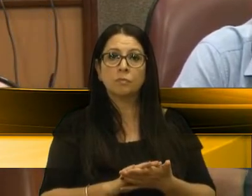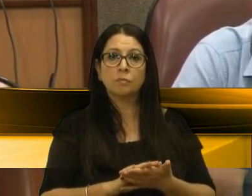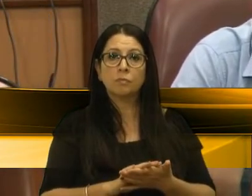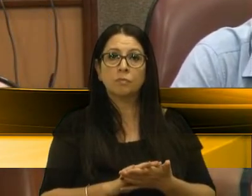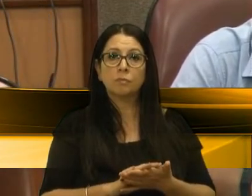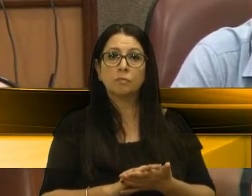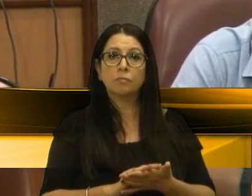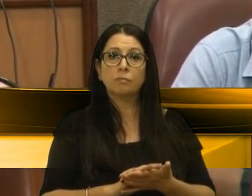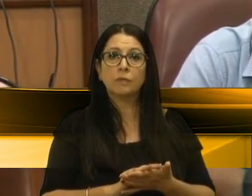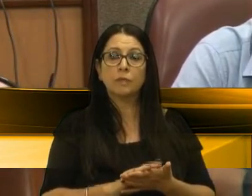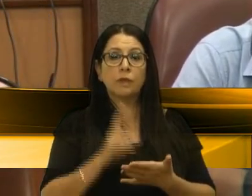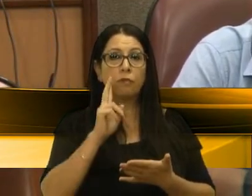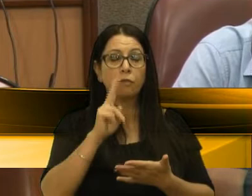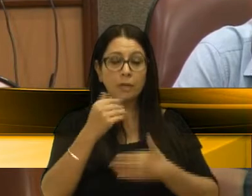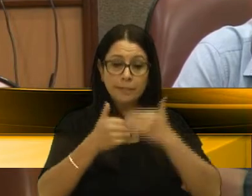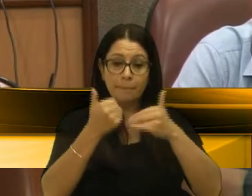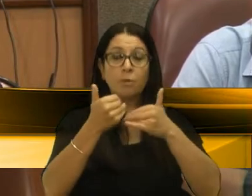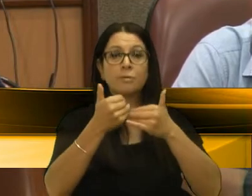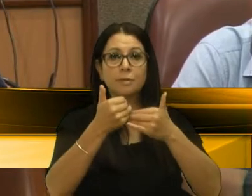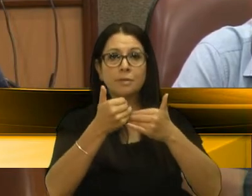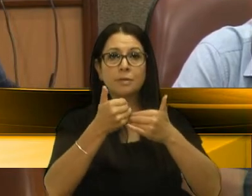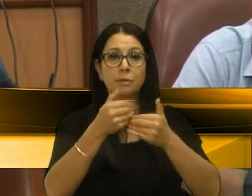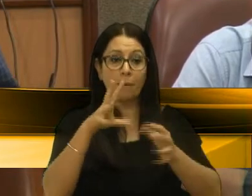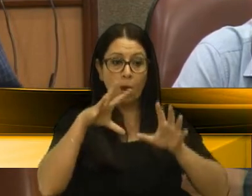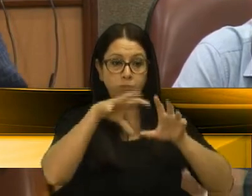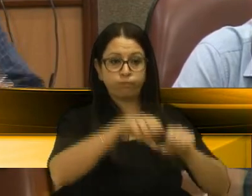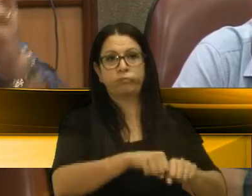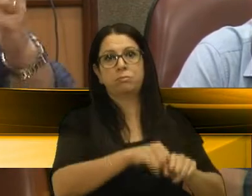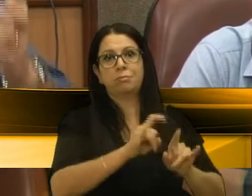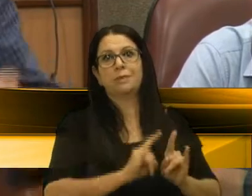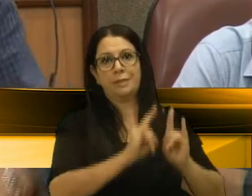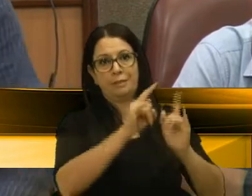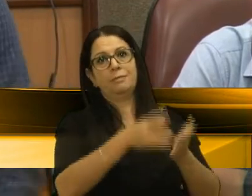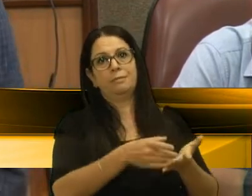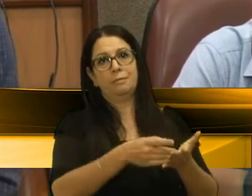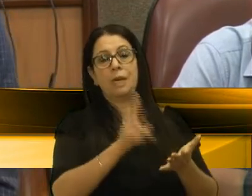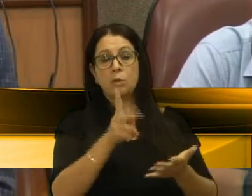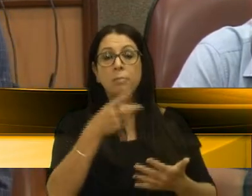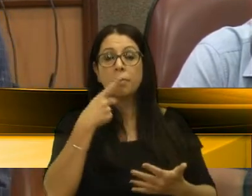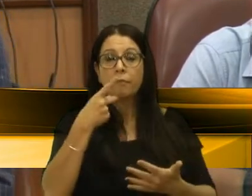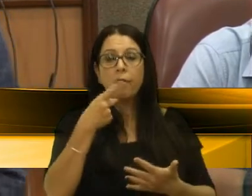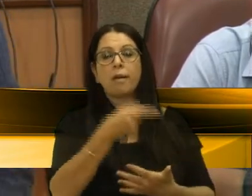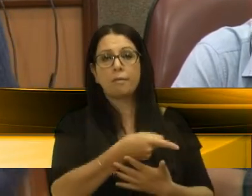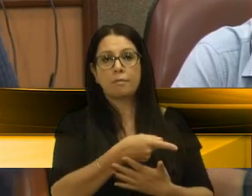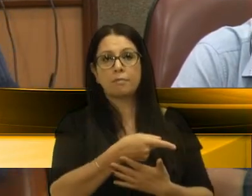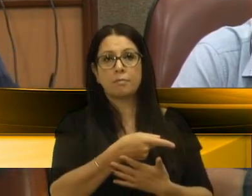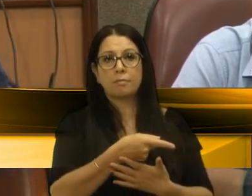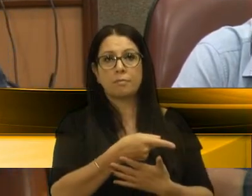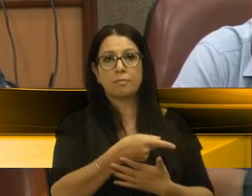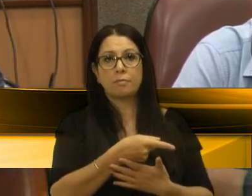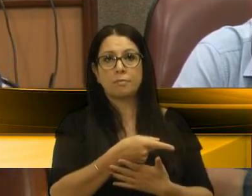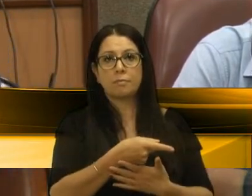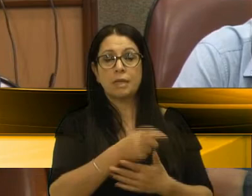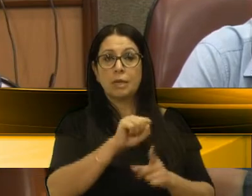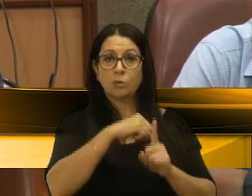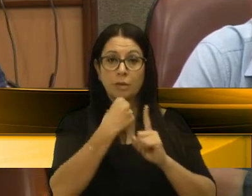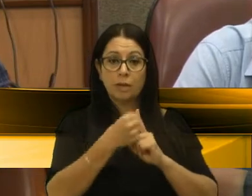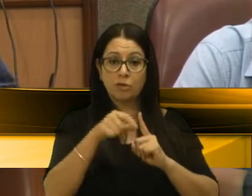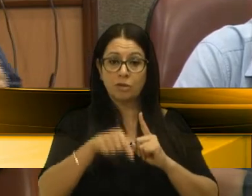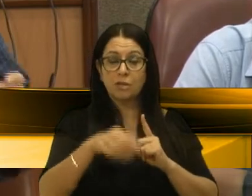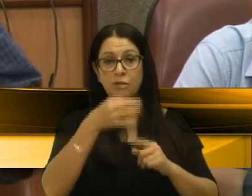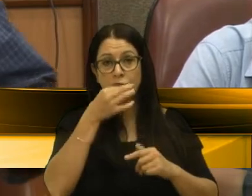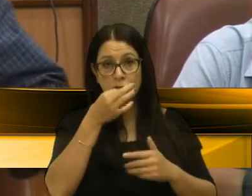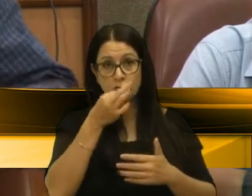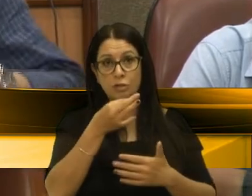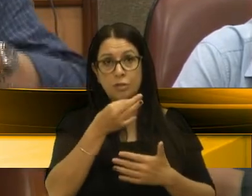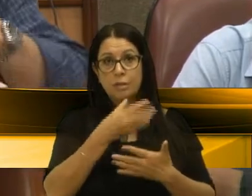ultimar esse processo de ocupação. E eu sempre digo que a sociedade caxiense, ela